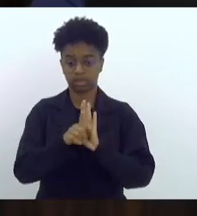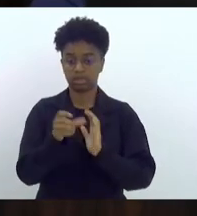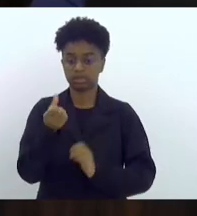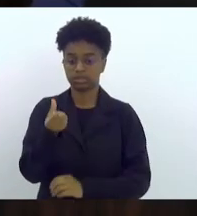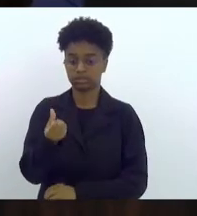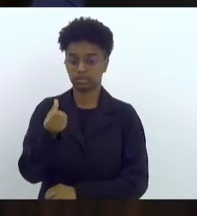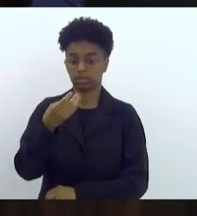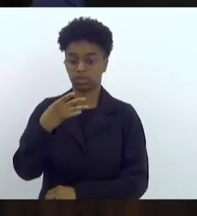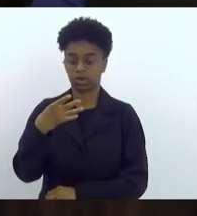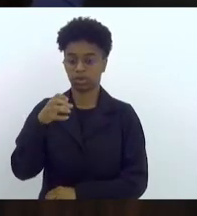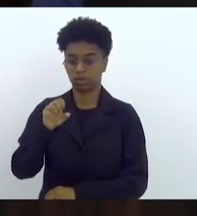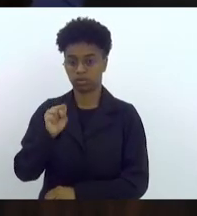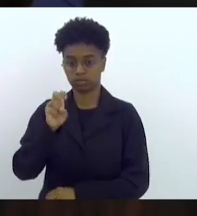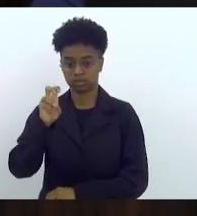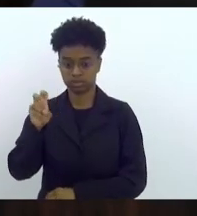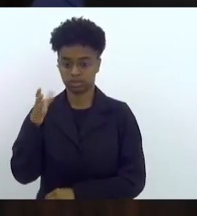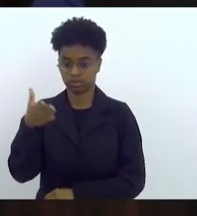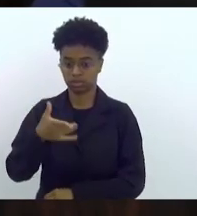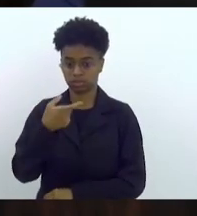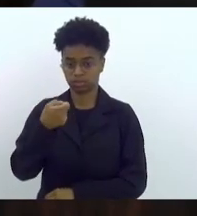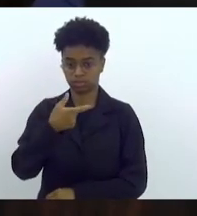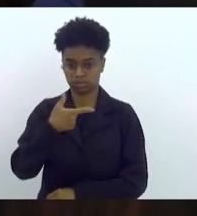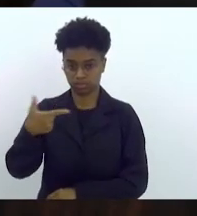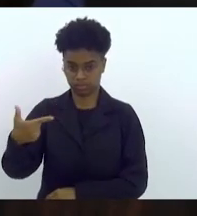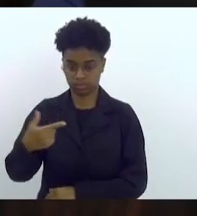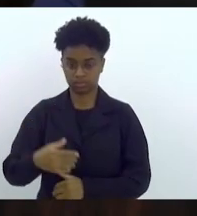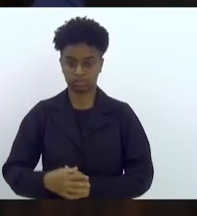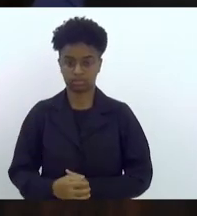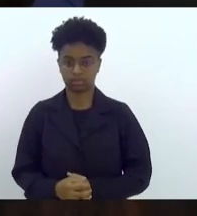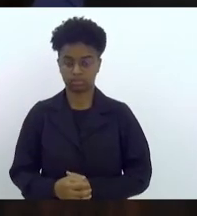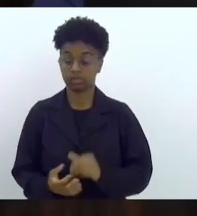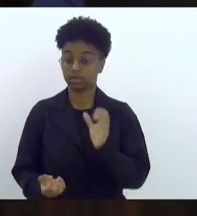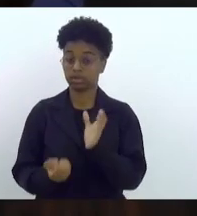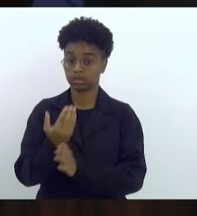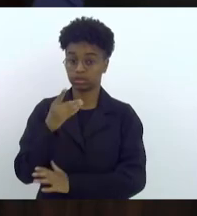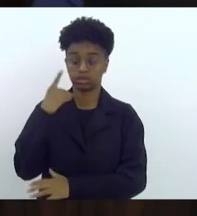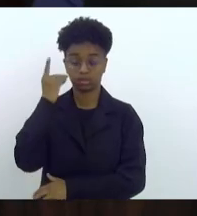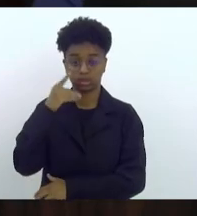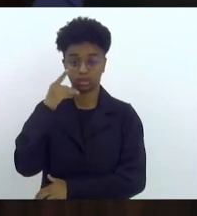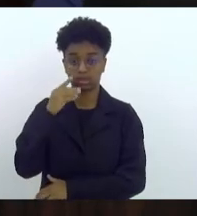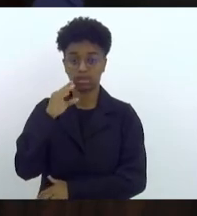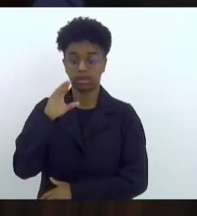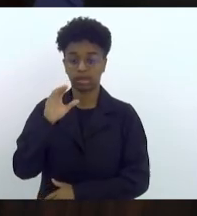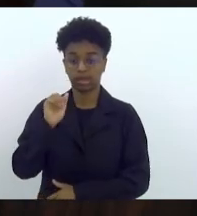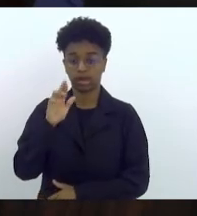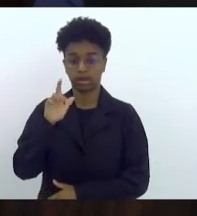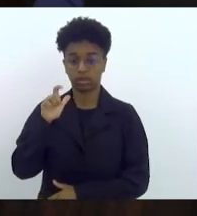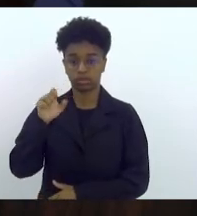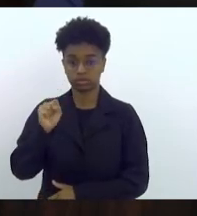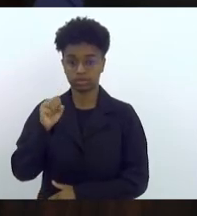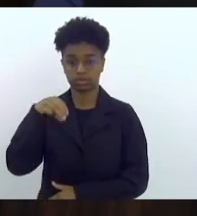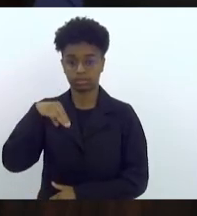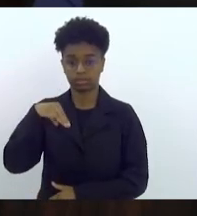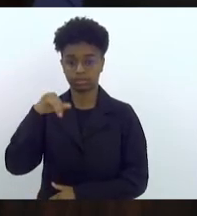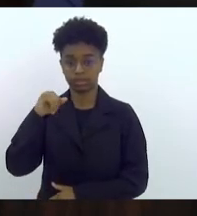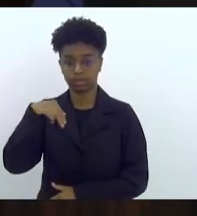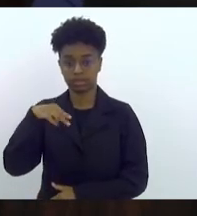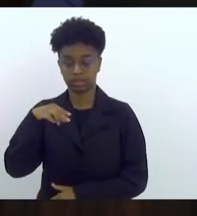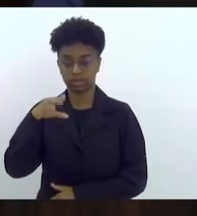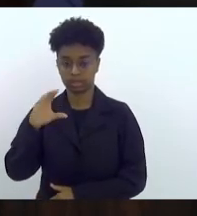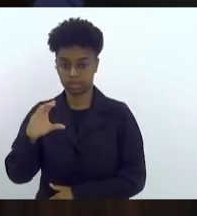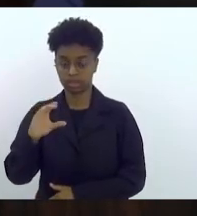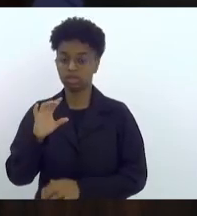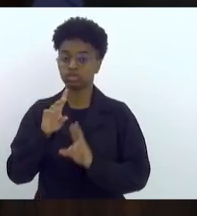.485 de 2022 de autoria do deputado Carlos Mink, que dispõe sobre as medidas